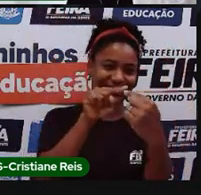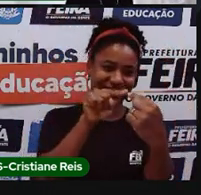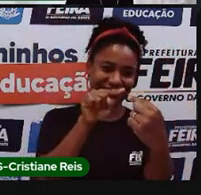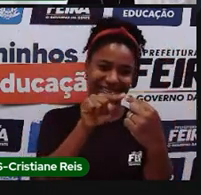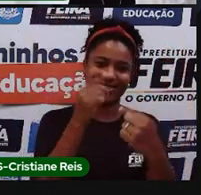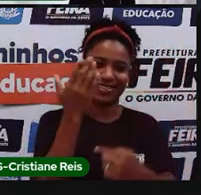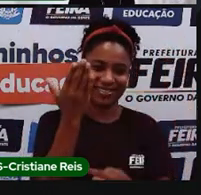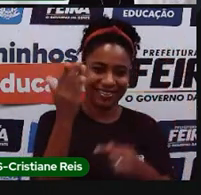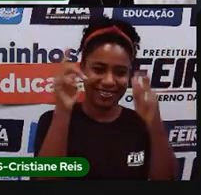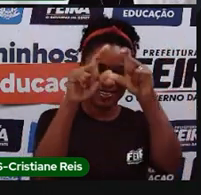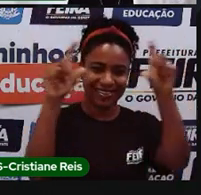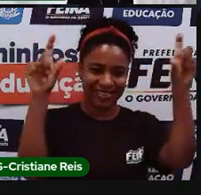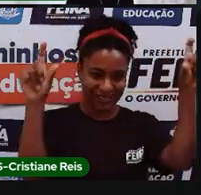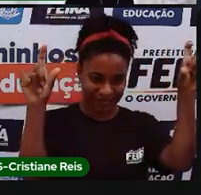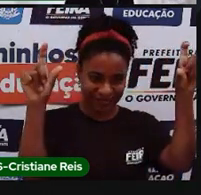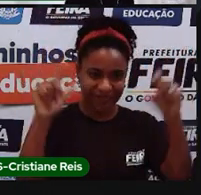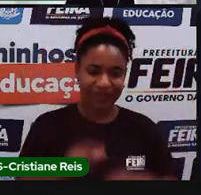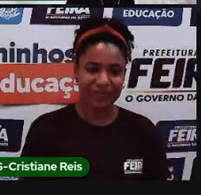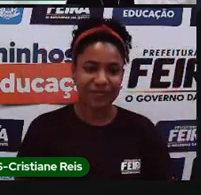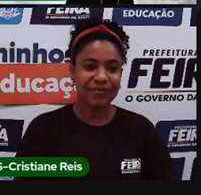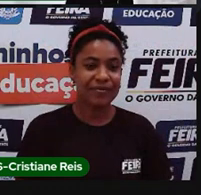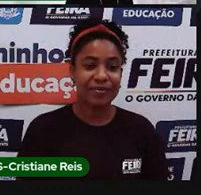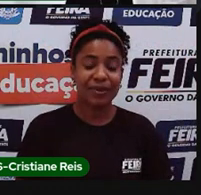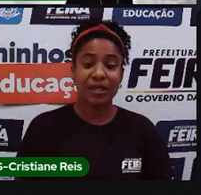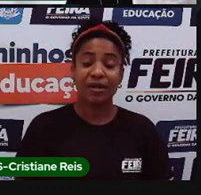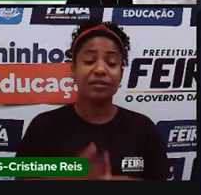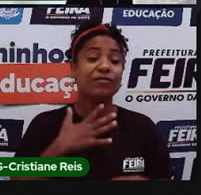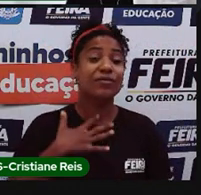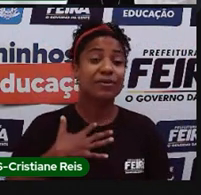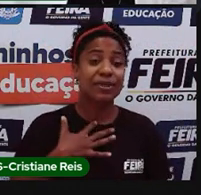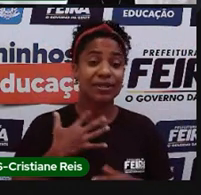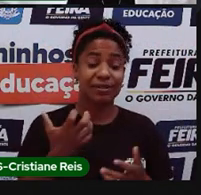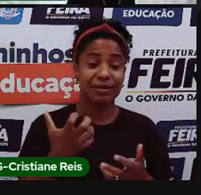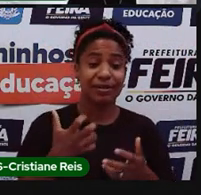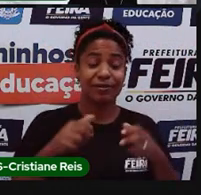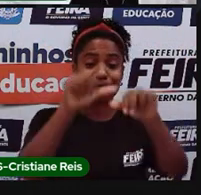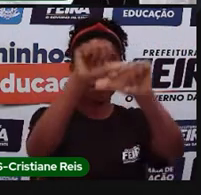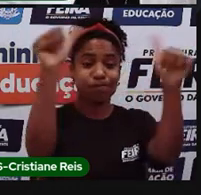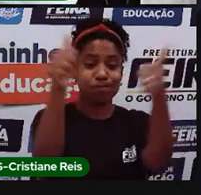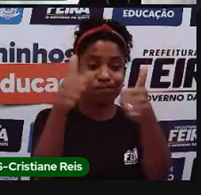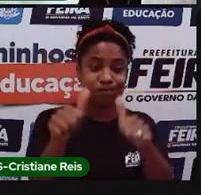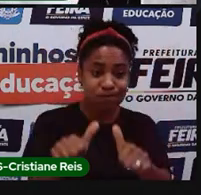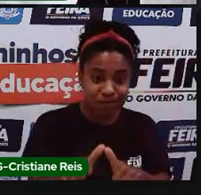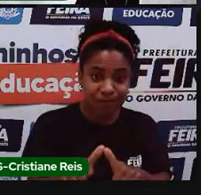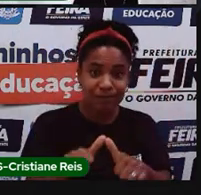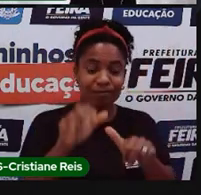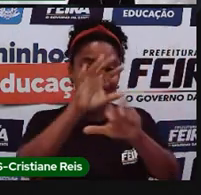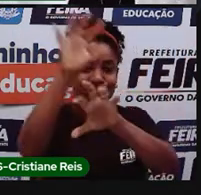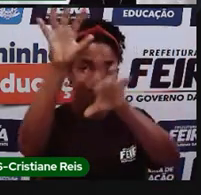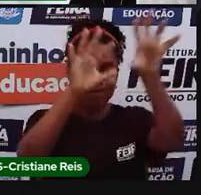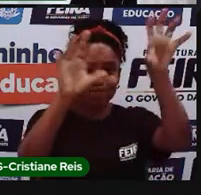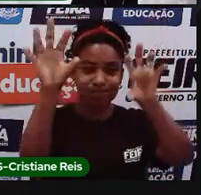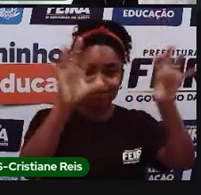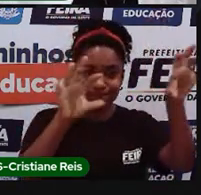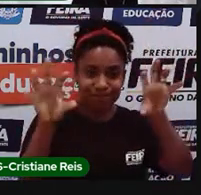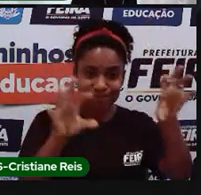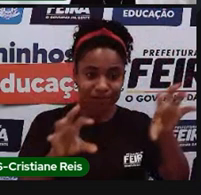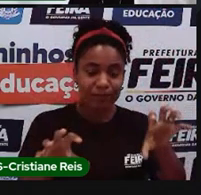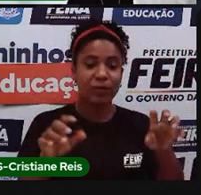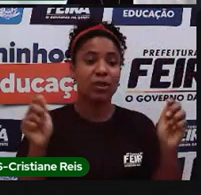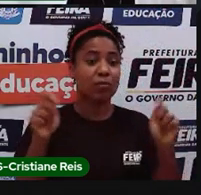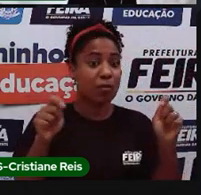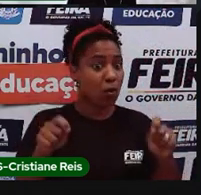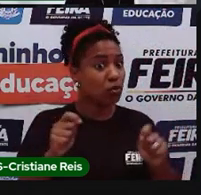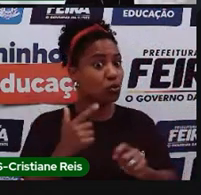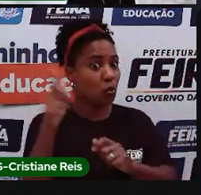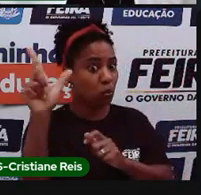tenho aqui no território da Bahia. Então, se eu quiser um mapa de divisão regional, é esse mapa que eu vou pegar. Poderia pegar o mapa de divisão